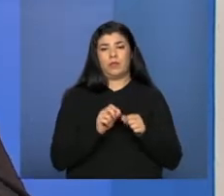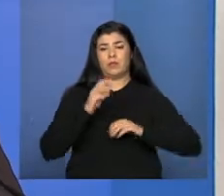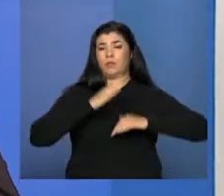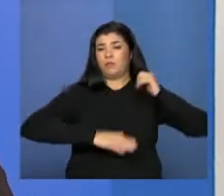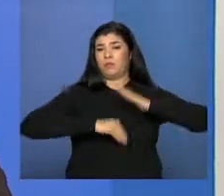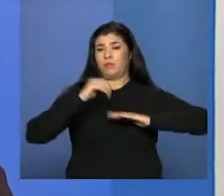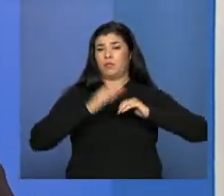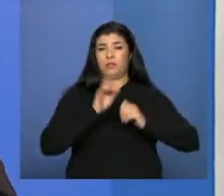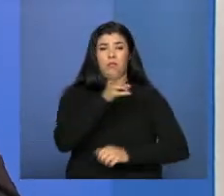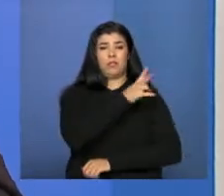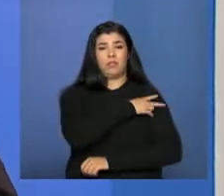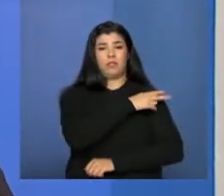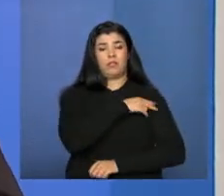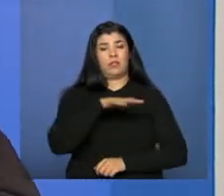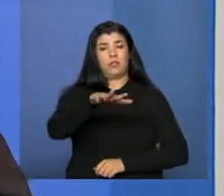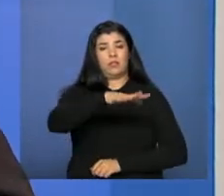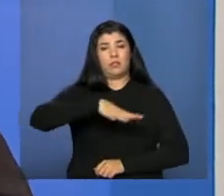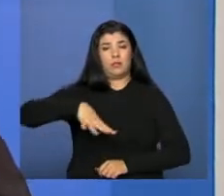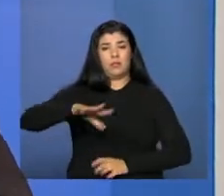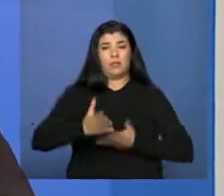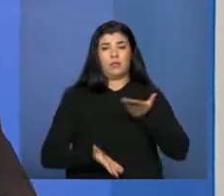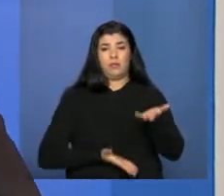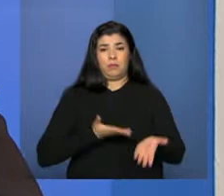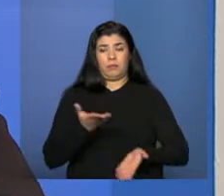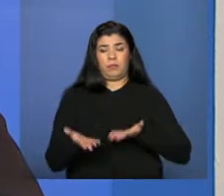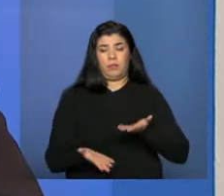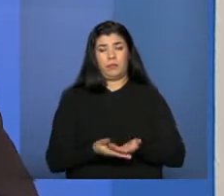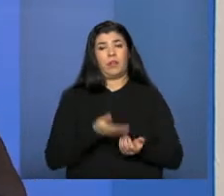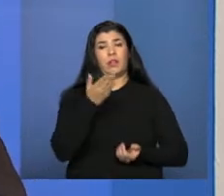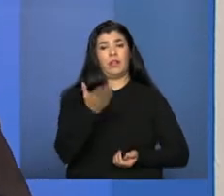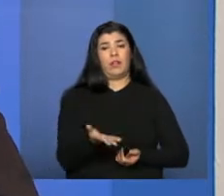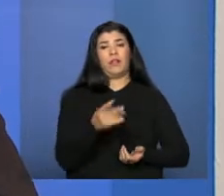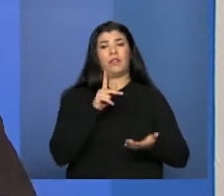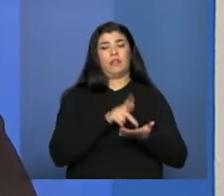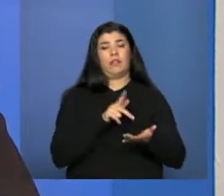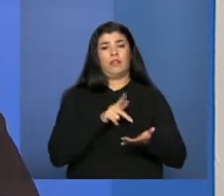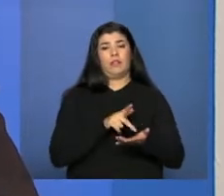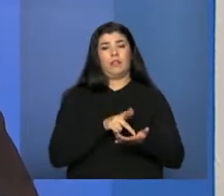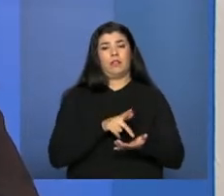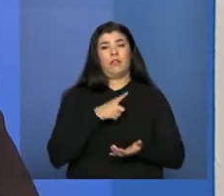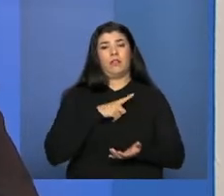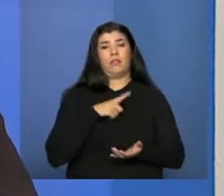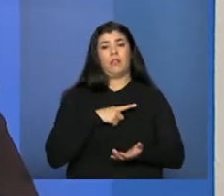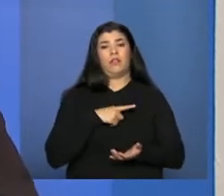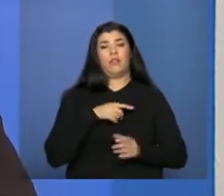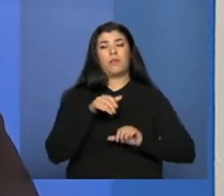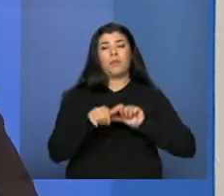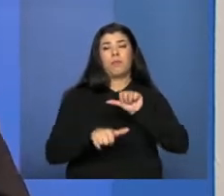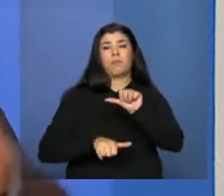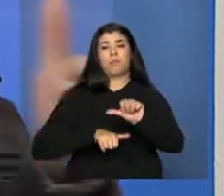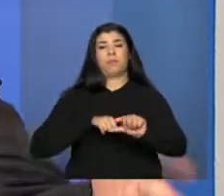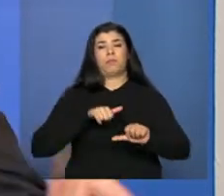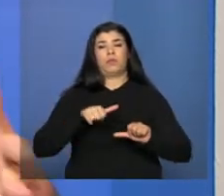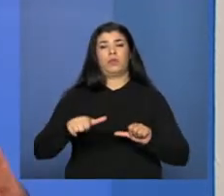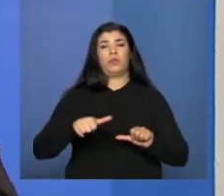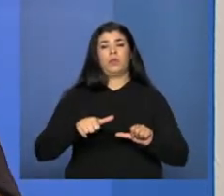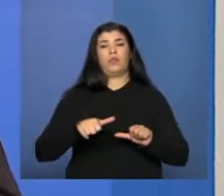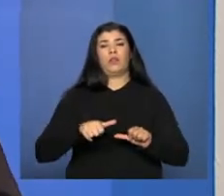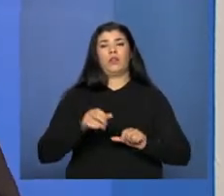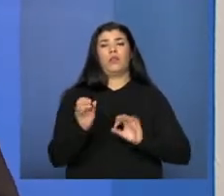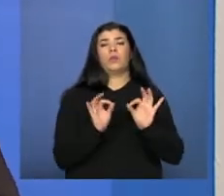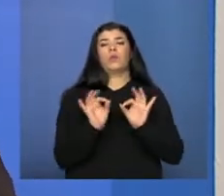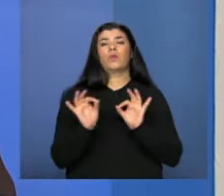profissionalizarmos essa área. Nós estamos num processo de desprecarização dos vínculos, das formas de